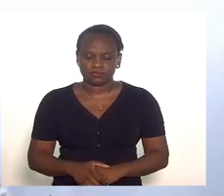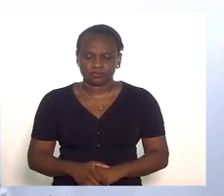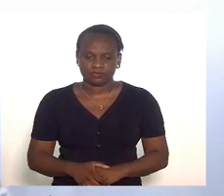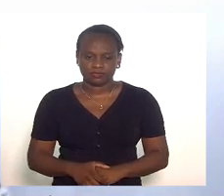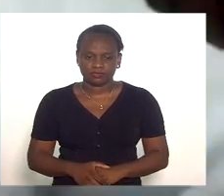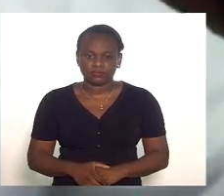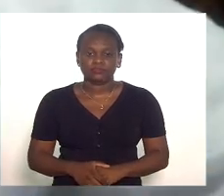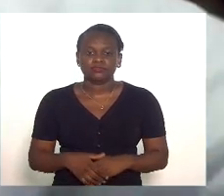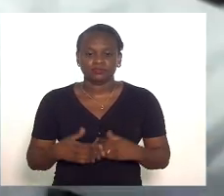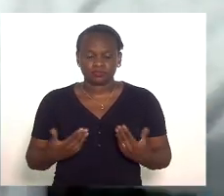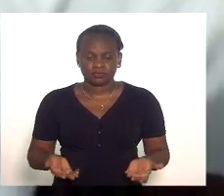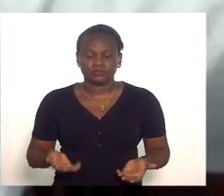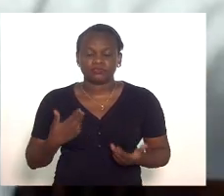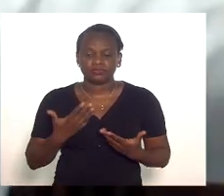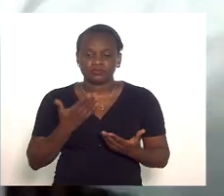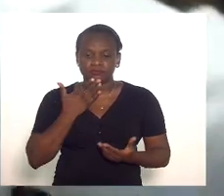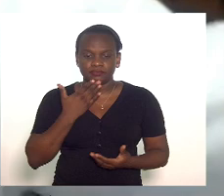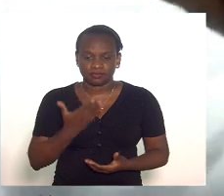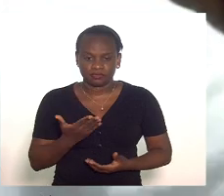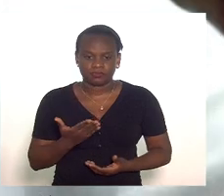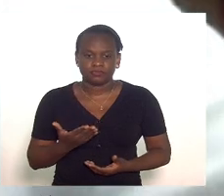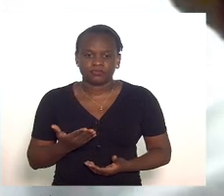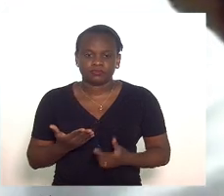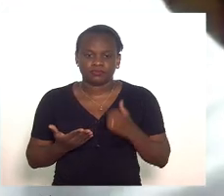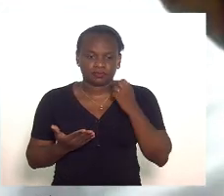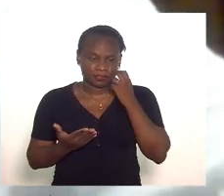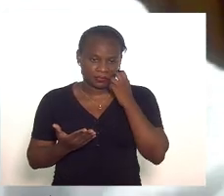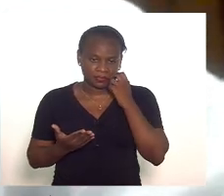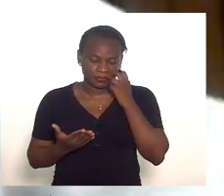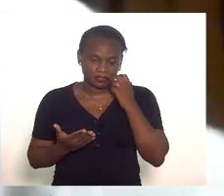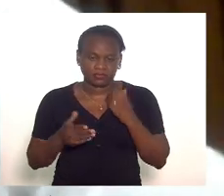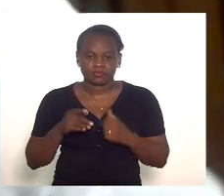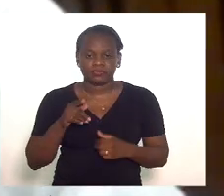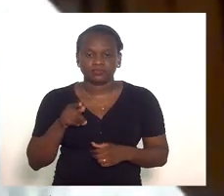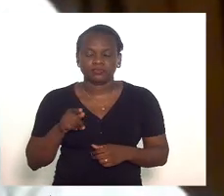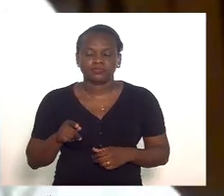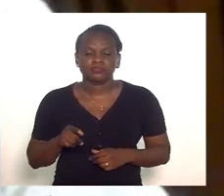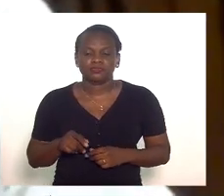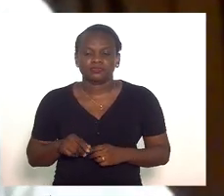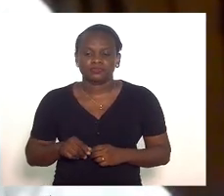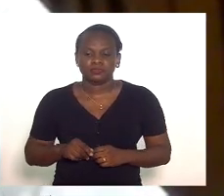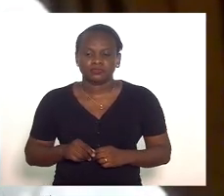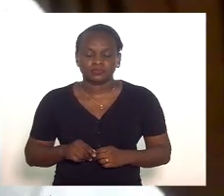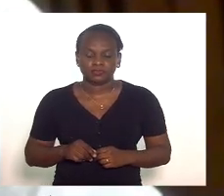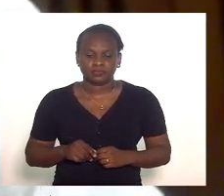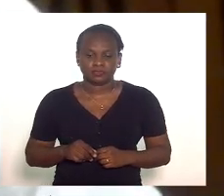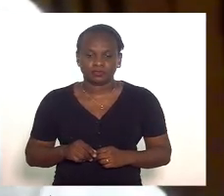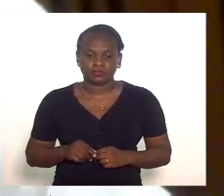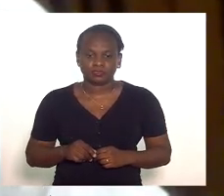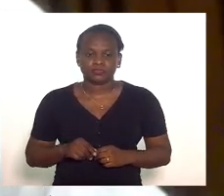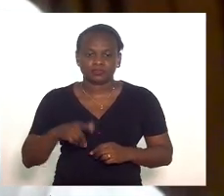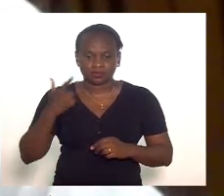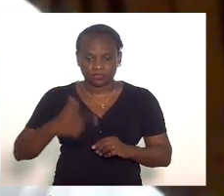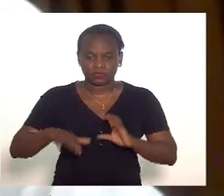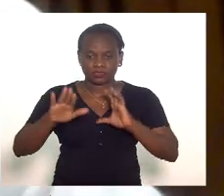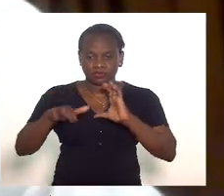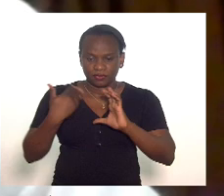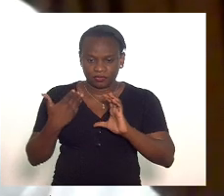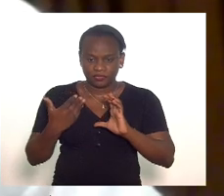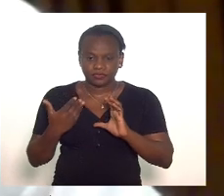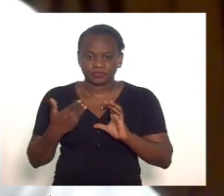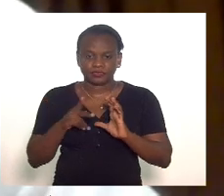senhora presidente eu gostaria de solicitar a vossa excelência que reenvie esse